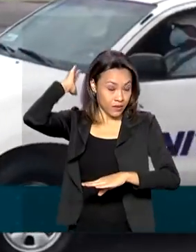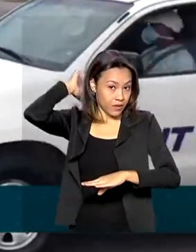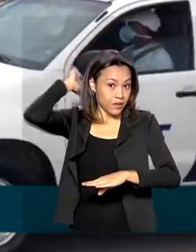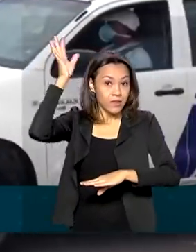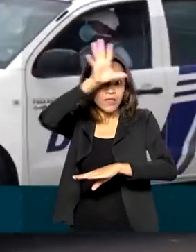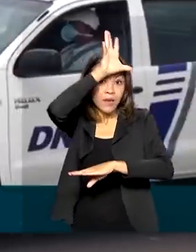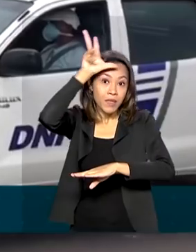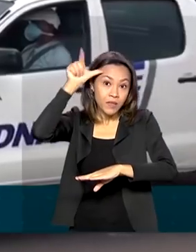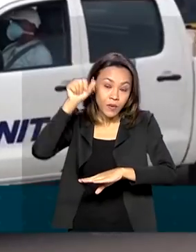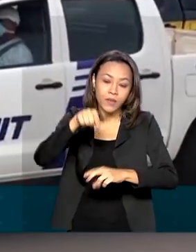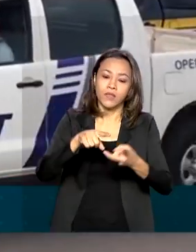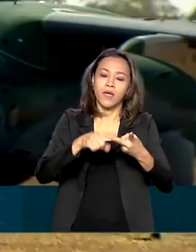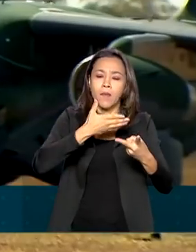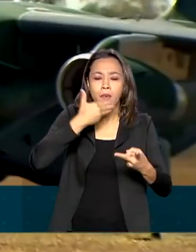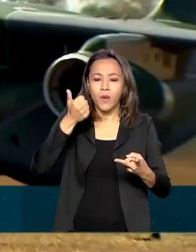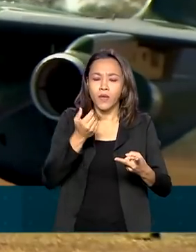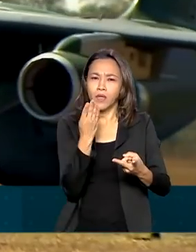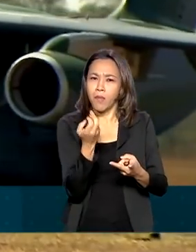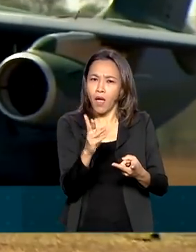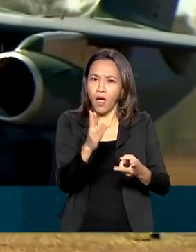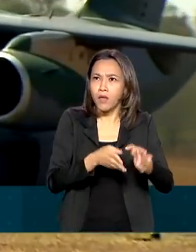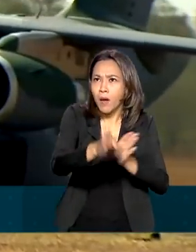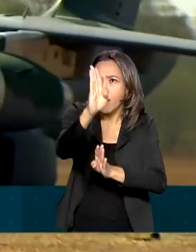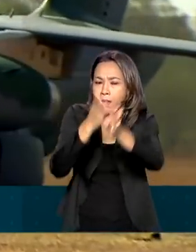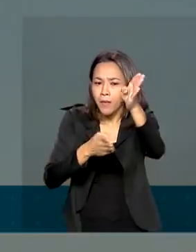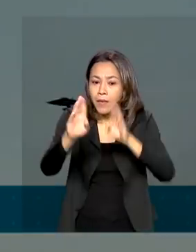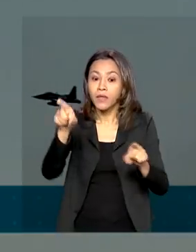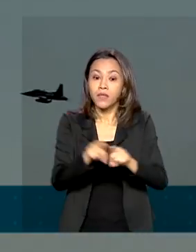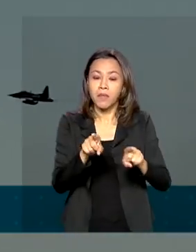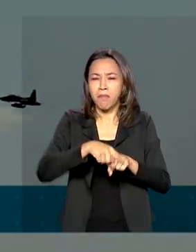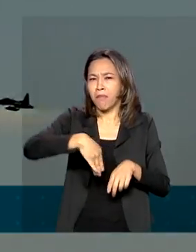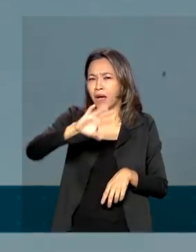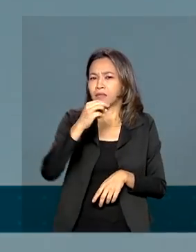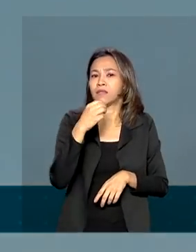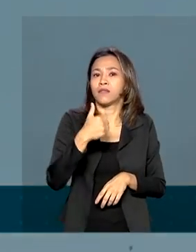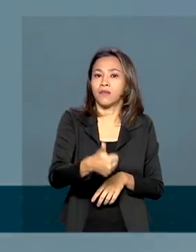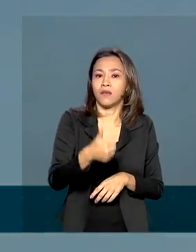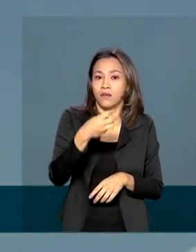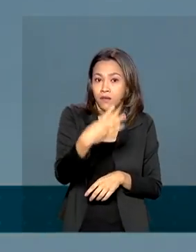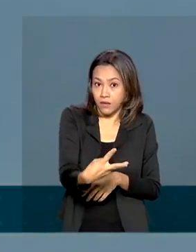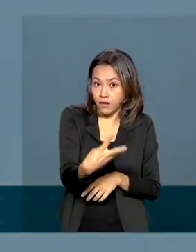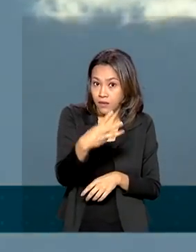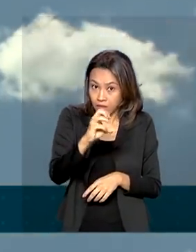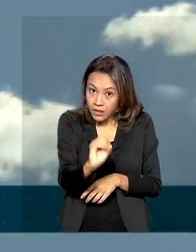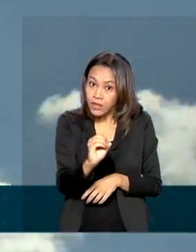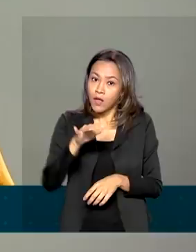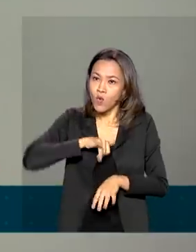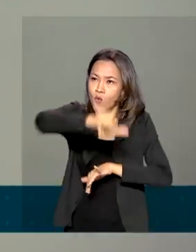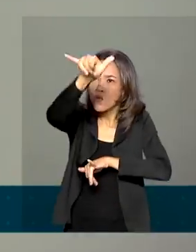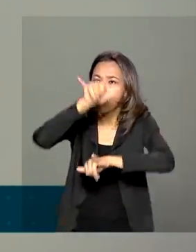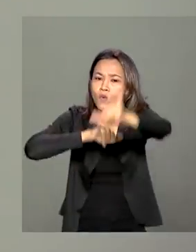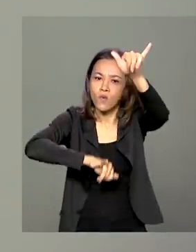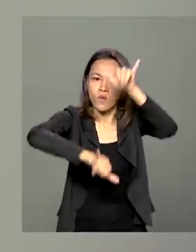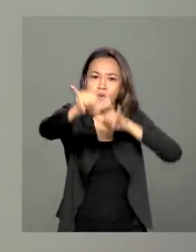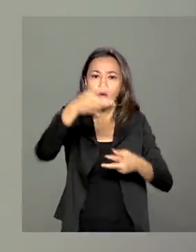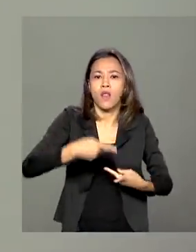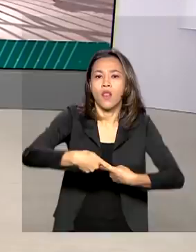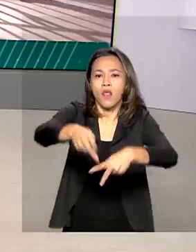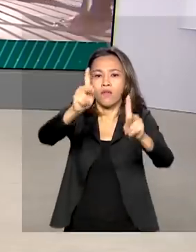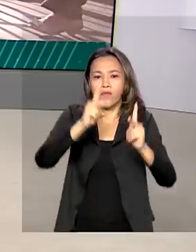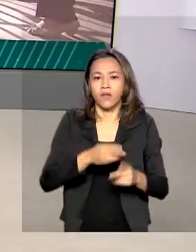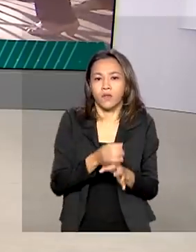tráfego na BR-319 e os mais de 130 voos realizados pela Força Aérea para o transporte de oxigênio.